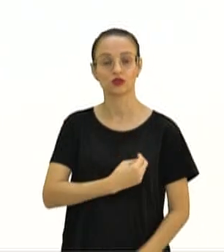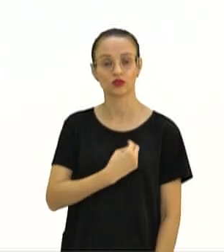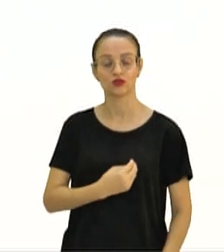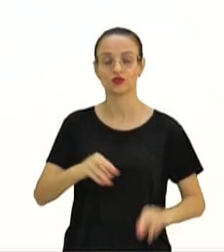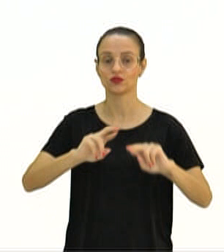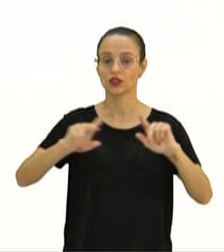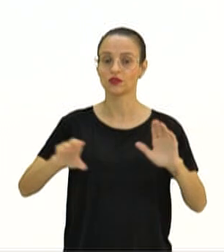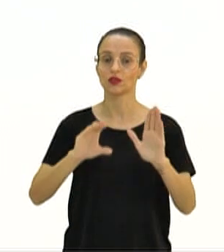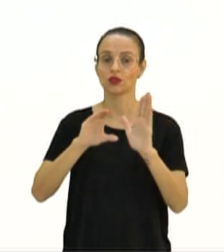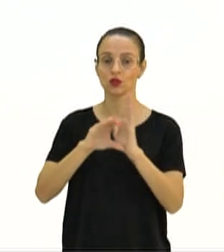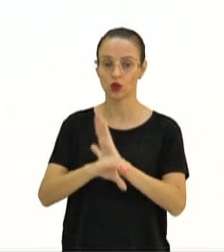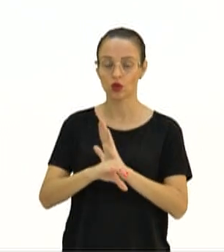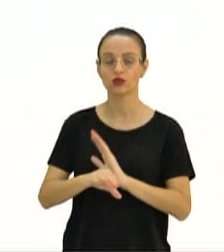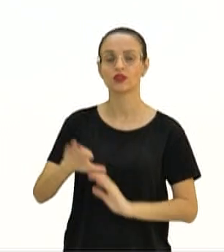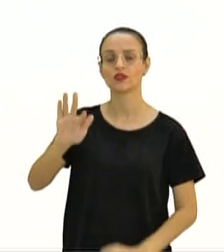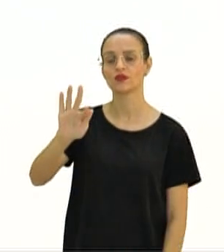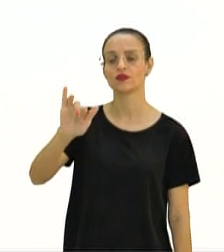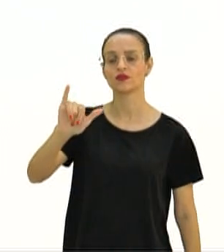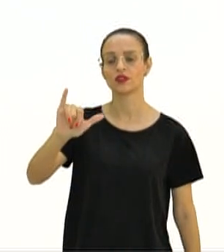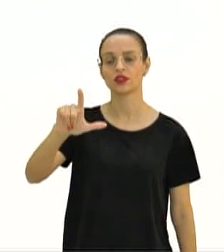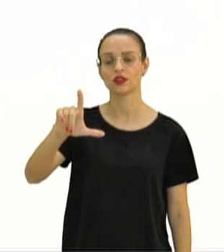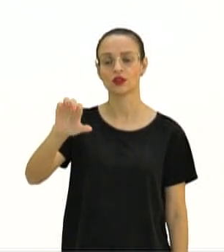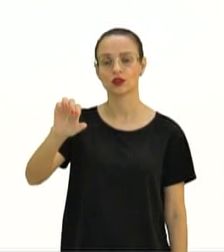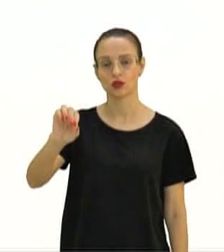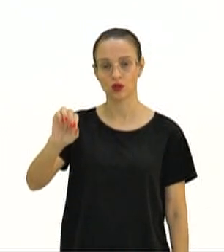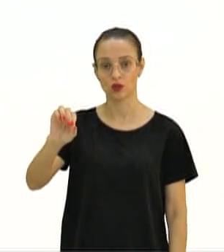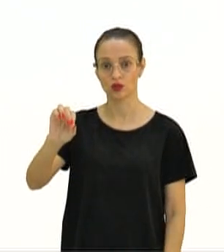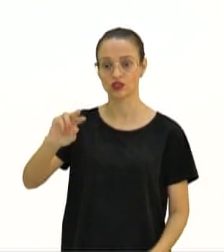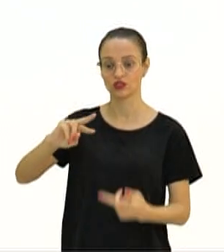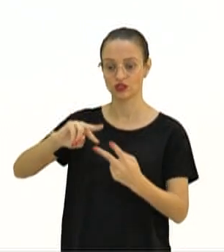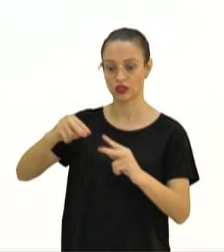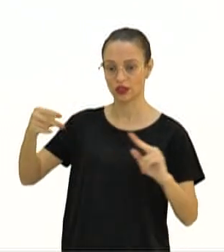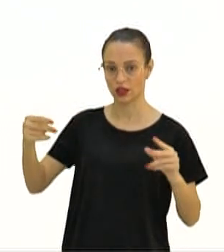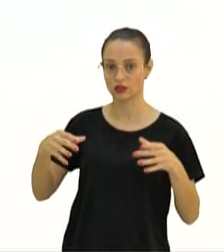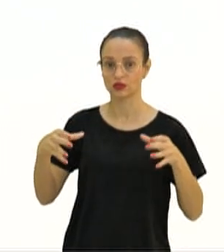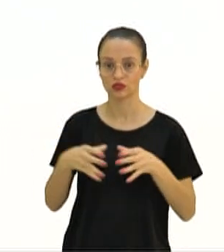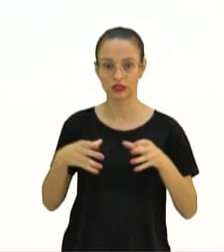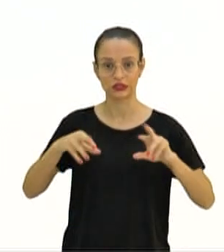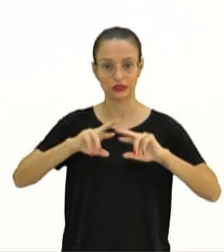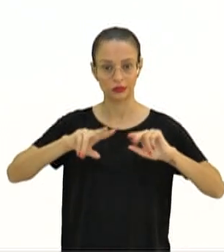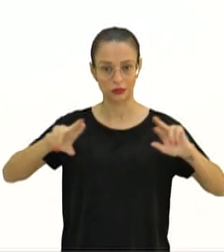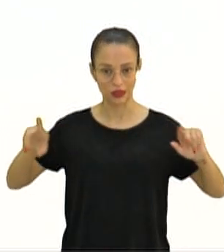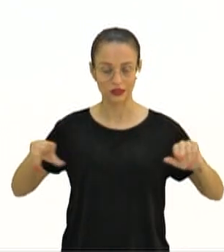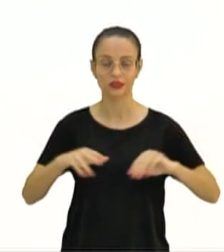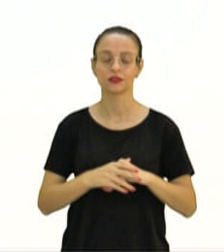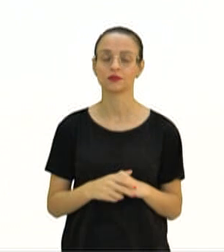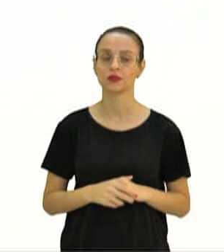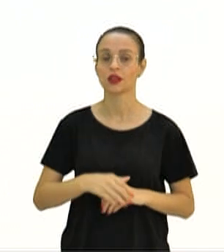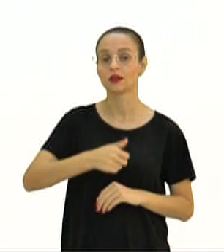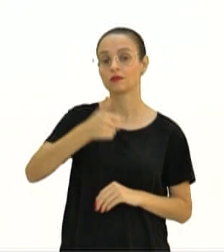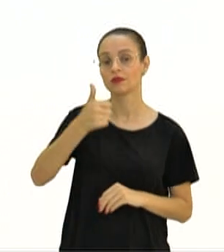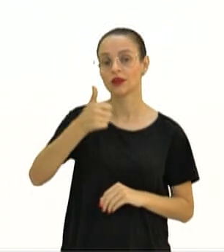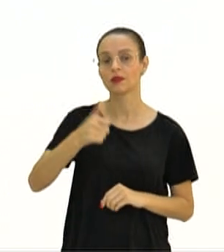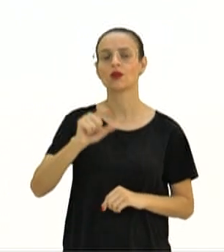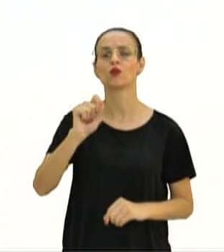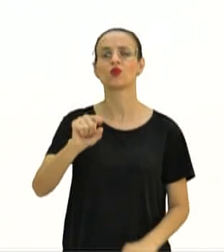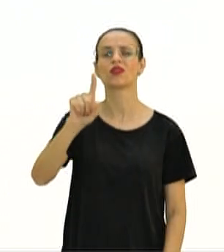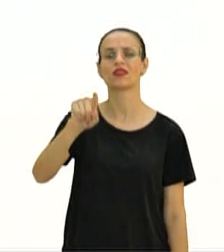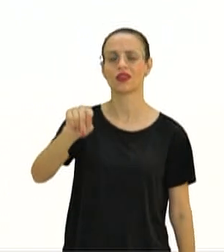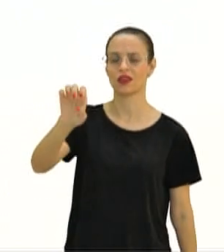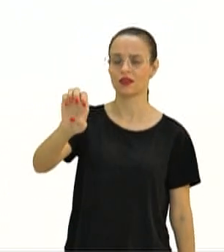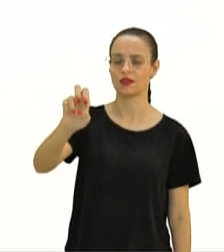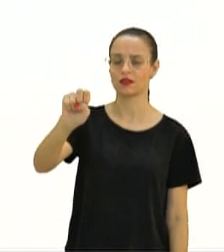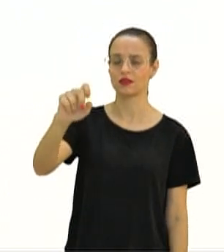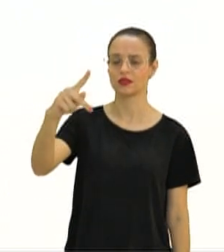conceito filogenético de espécie. A primeira coisa que nós vamos estar trabalhando é a questão de o que é uma espécie